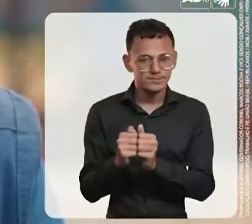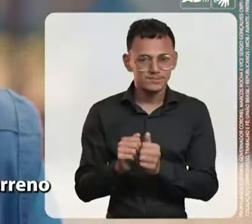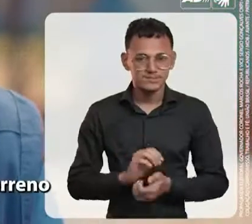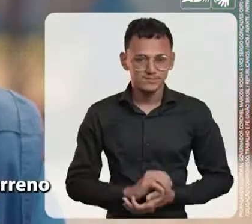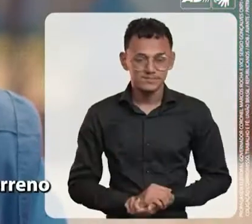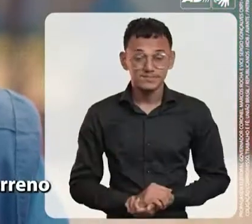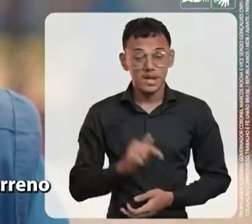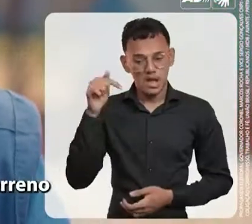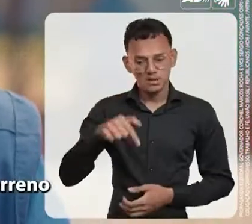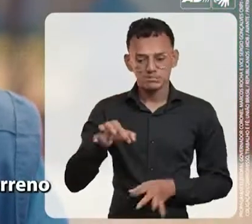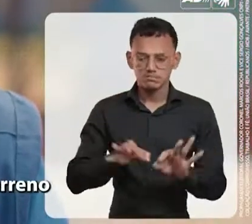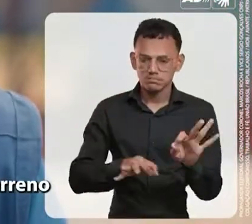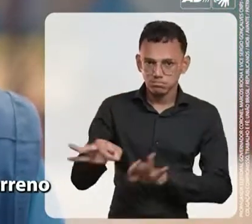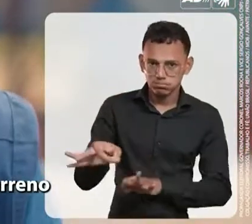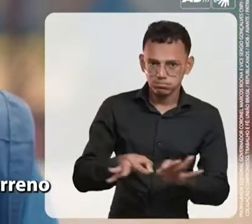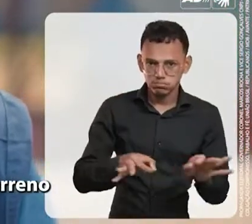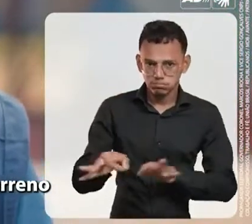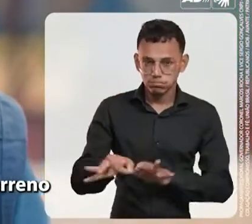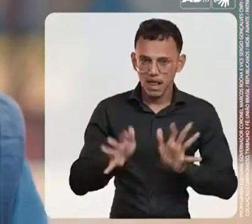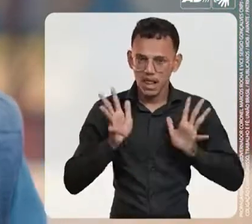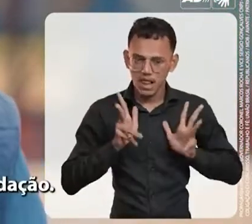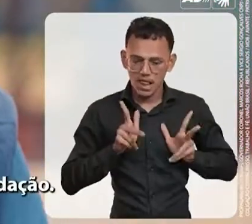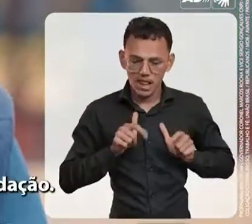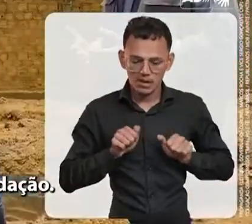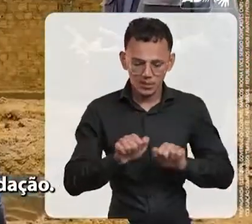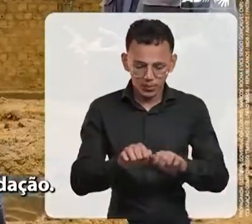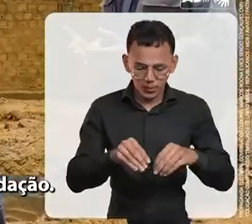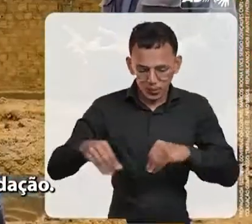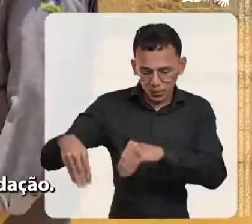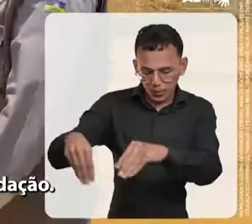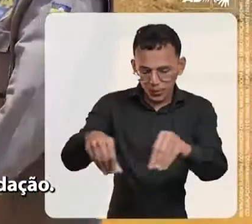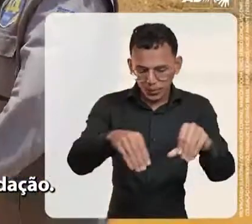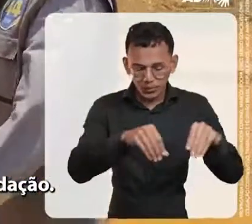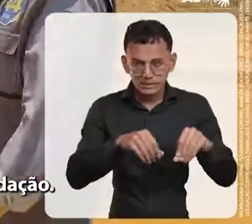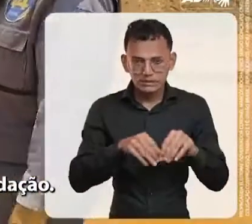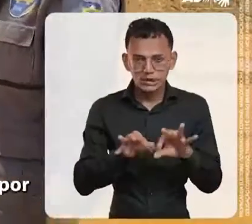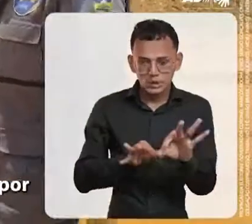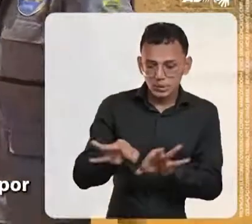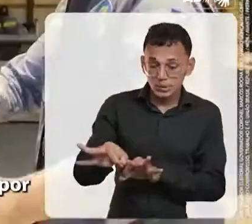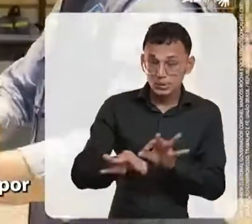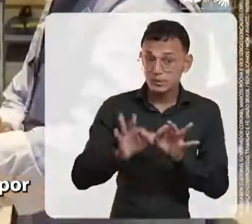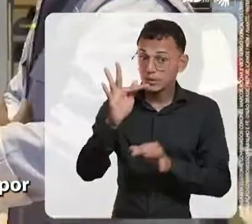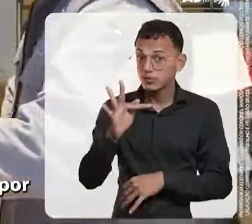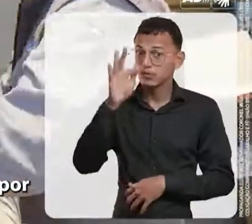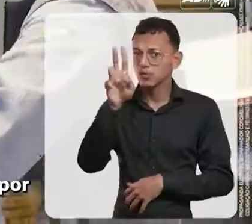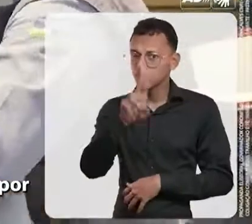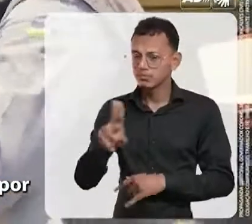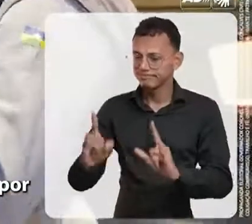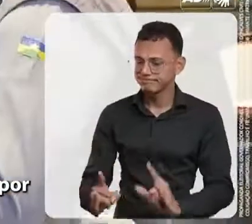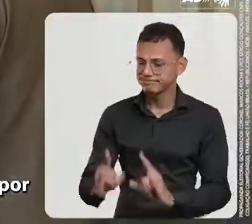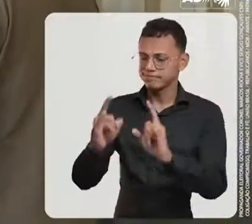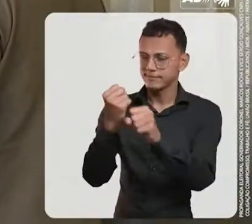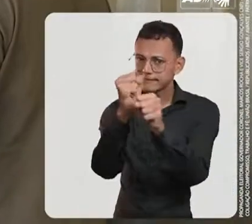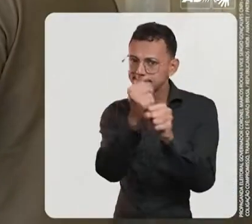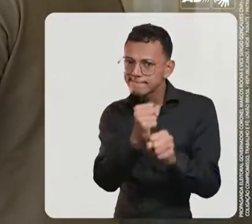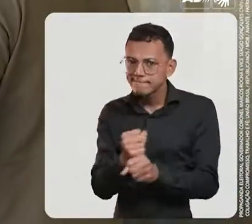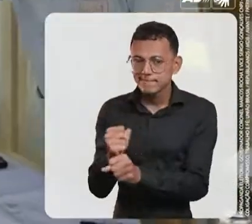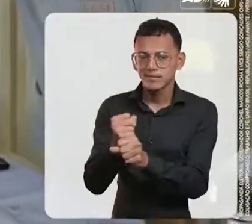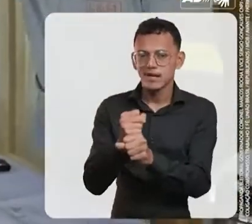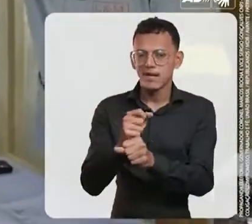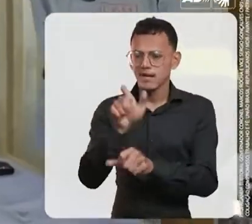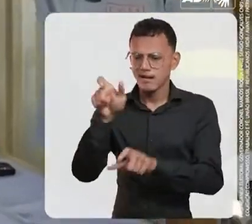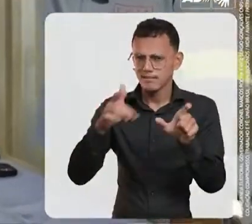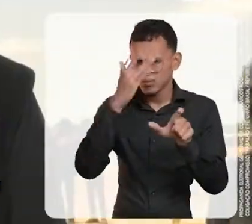Aqui está sendo feita a drenagem externa do terreno e preparando para receber toda a fundação. O pessoal está trabalhando a todo vapor e eu fiz